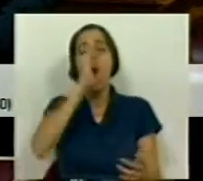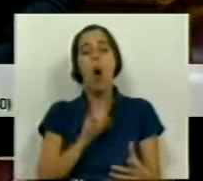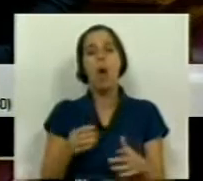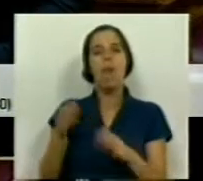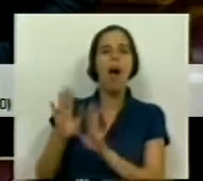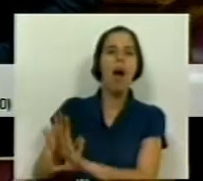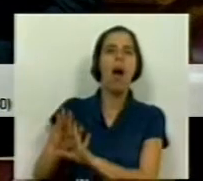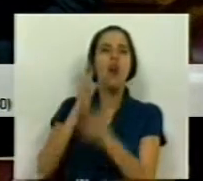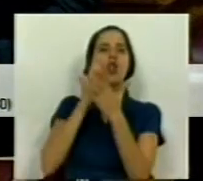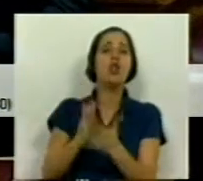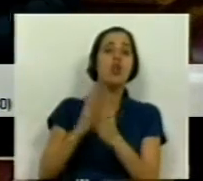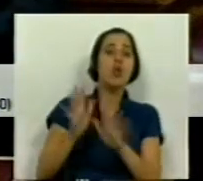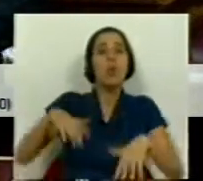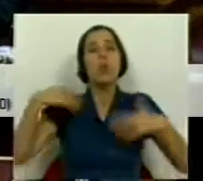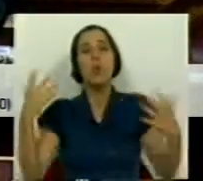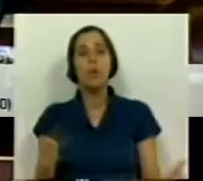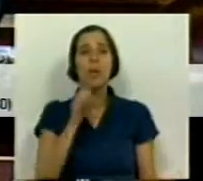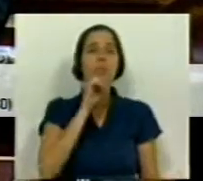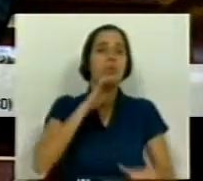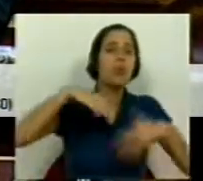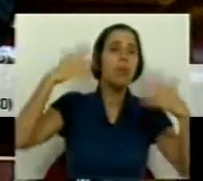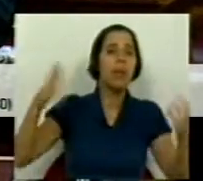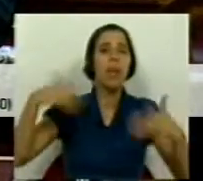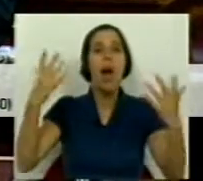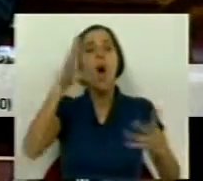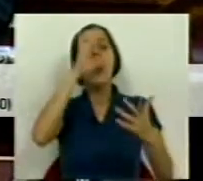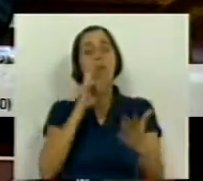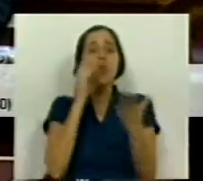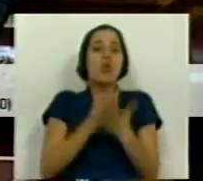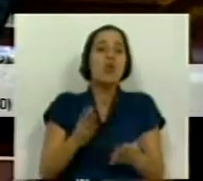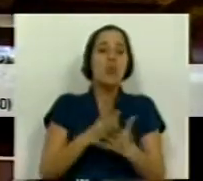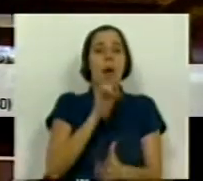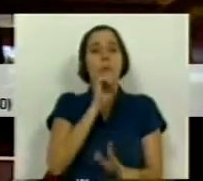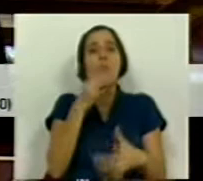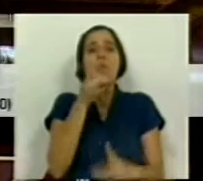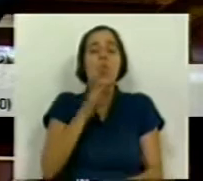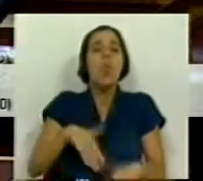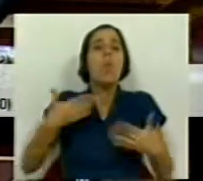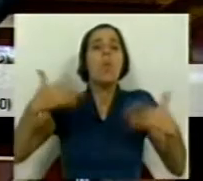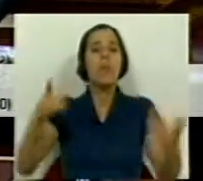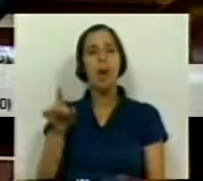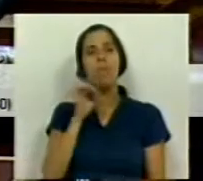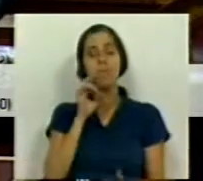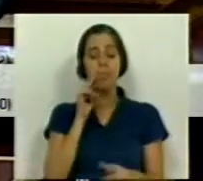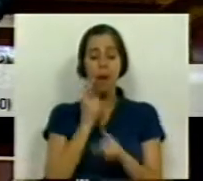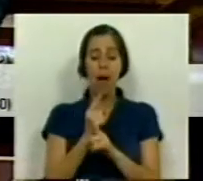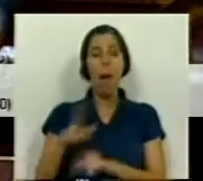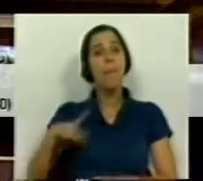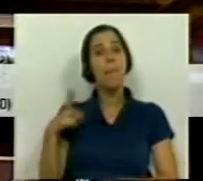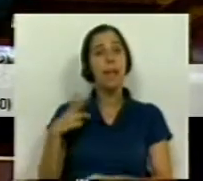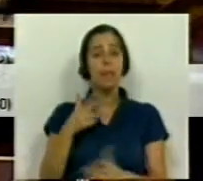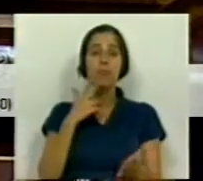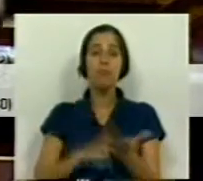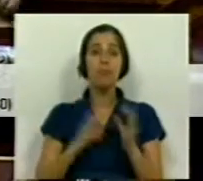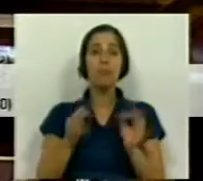calendas, para que o Governo estude a possibilidade de um dia vir a preservar esse património que,